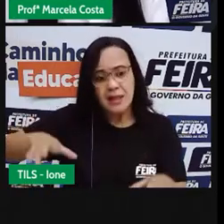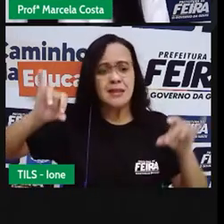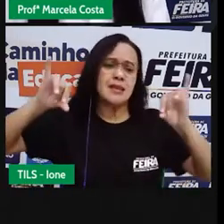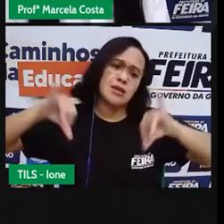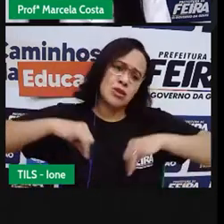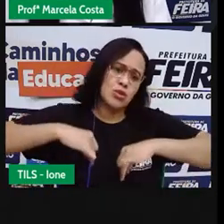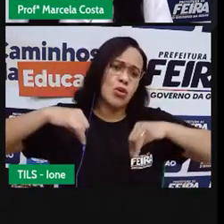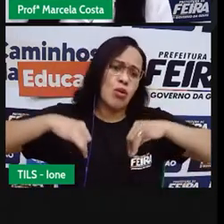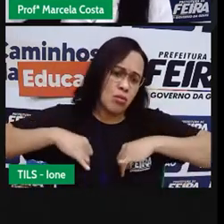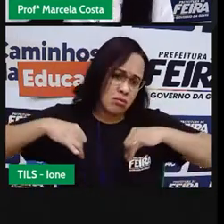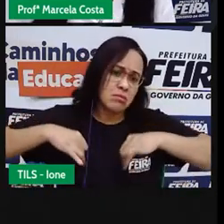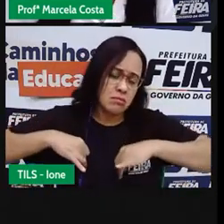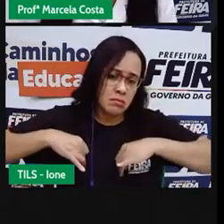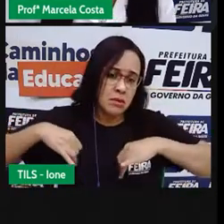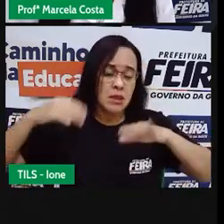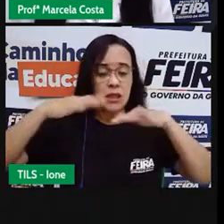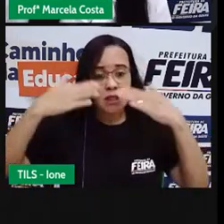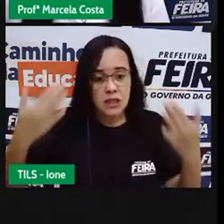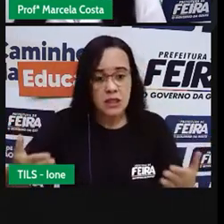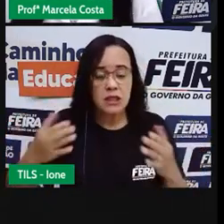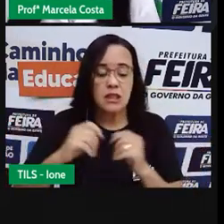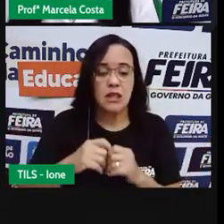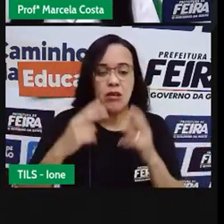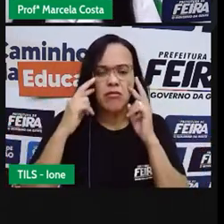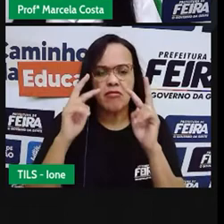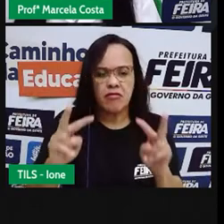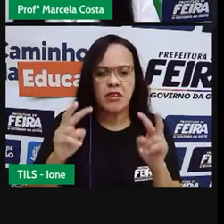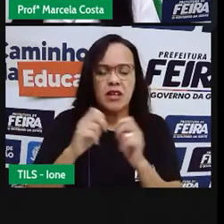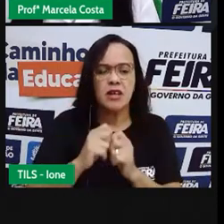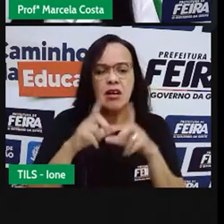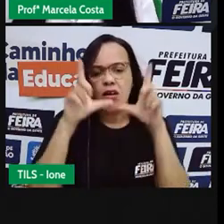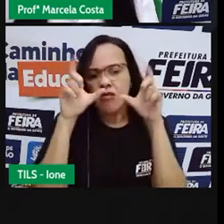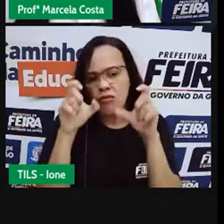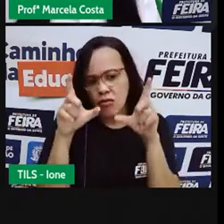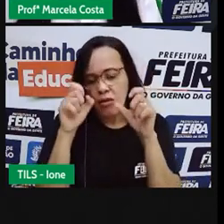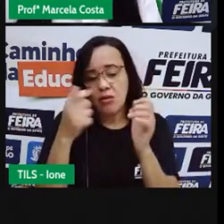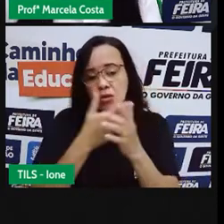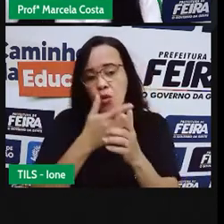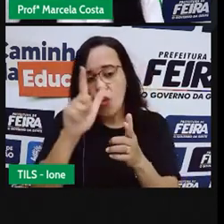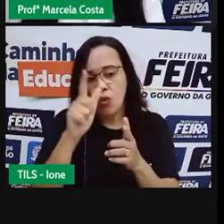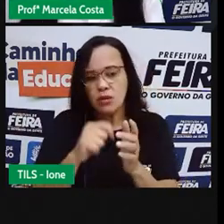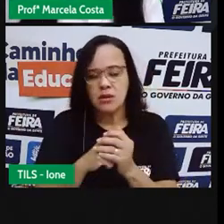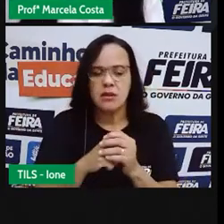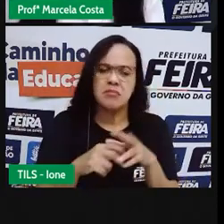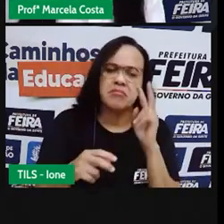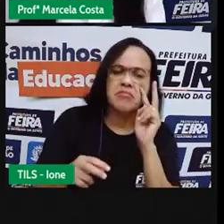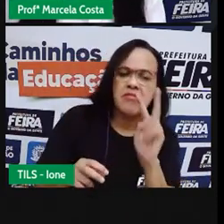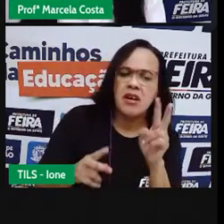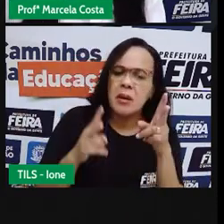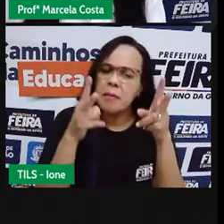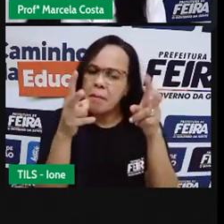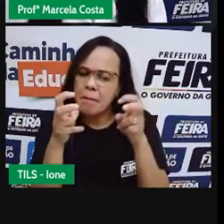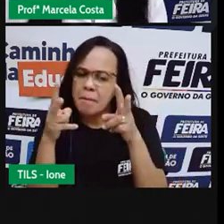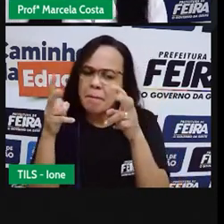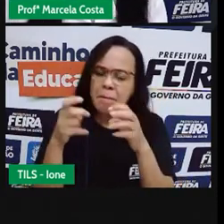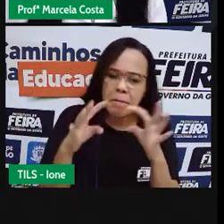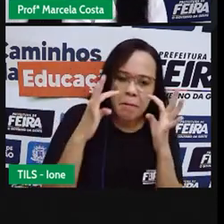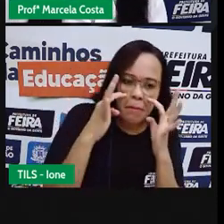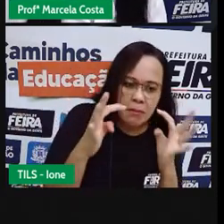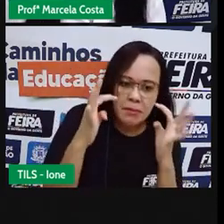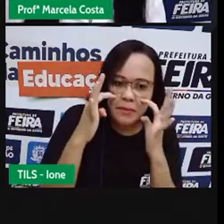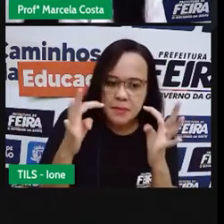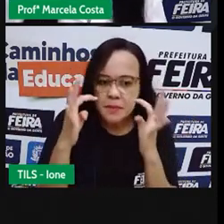Então vamos ver Uma outra imagem E tentar Identificar As características Físicas Que estão